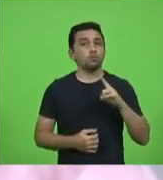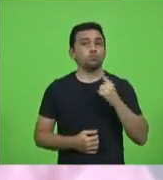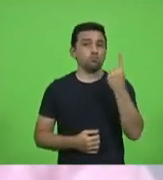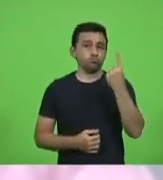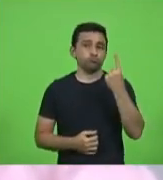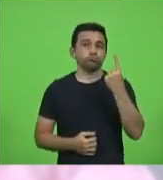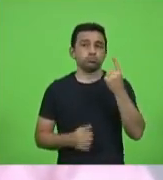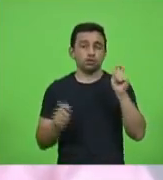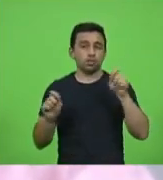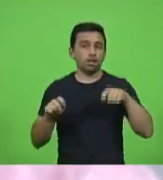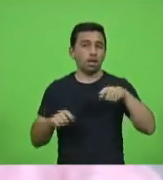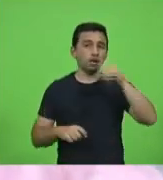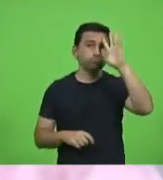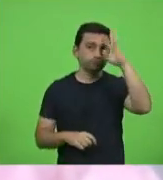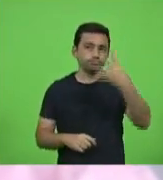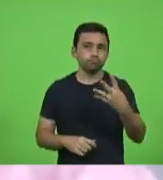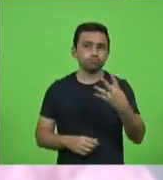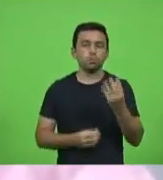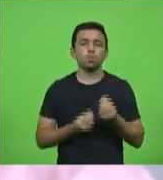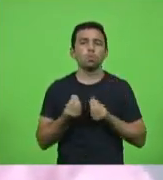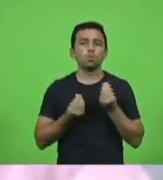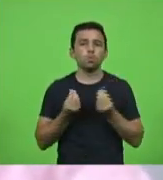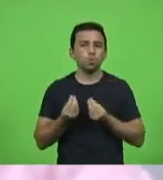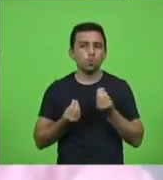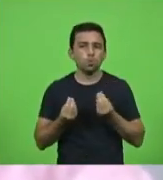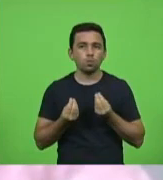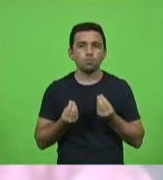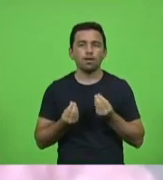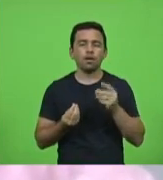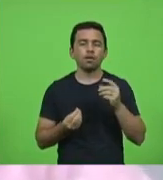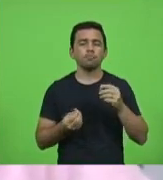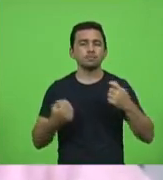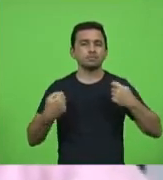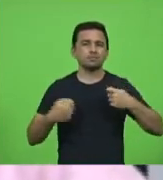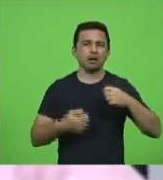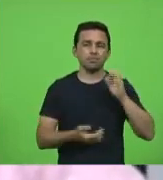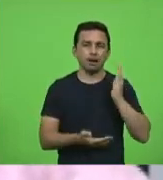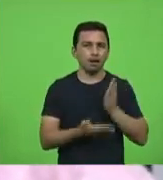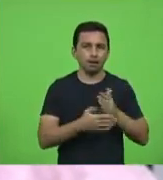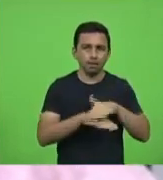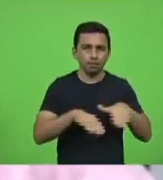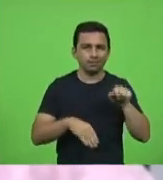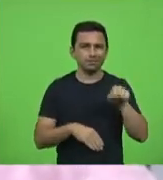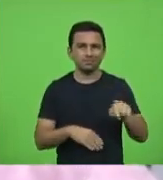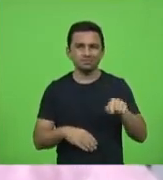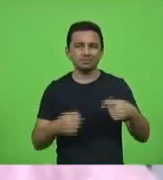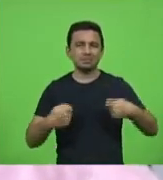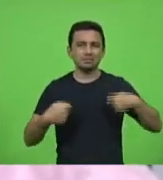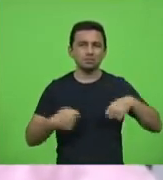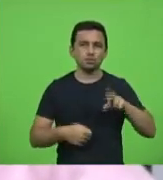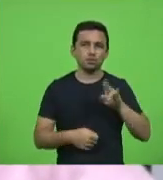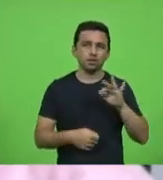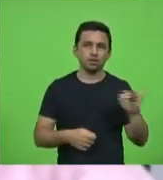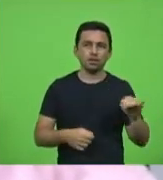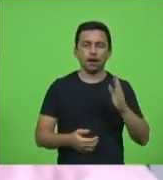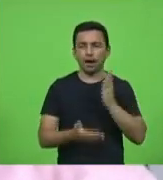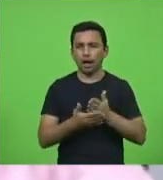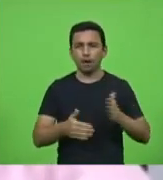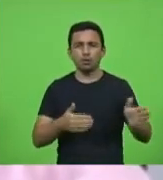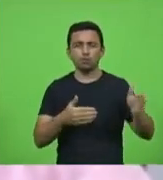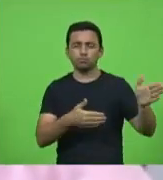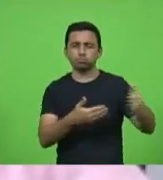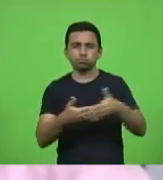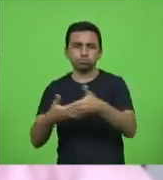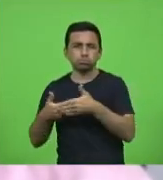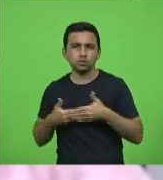que acaba com necessidade de eleito, que acaba com lockdown, que acaba com